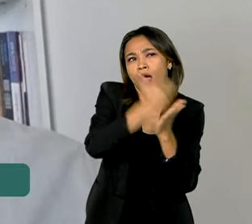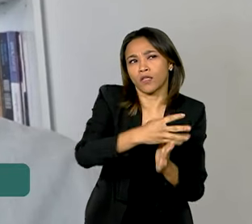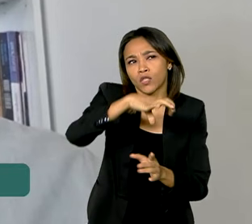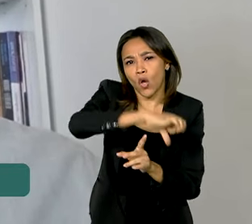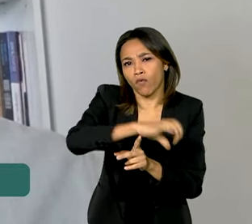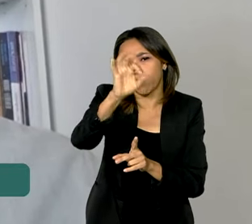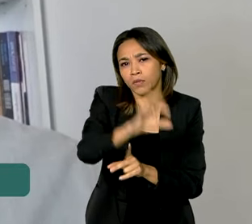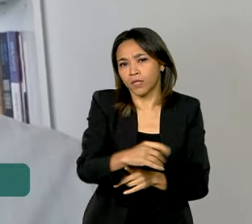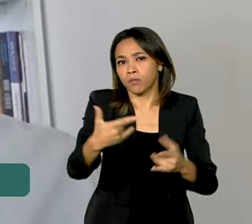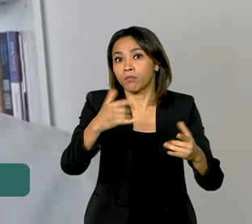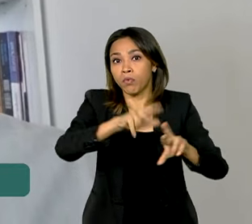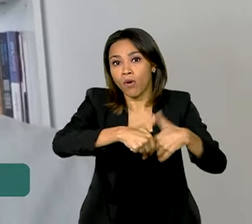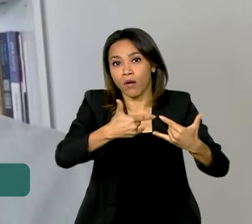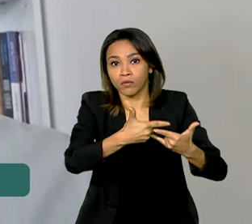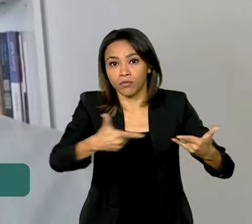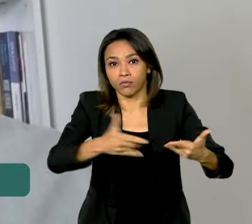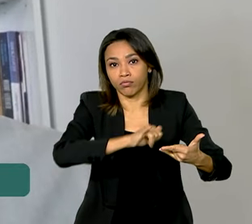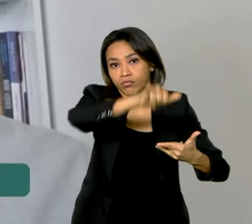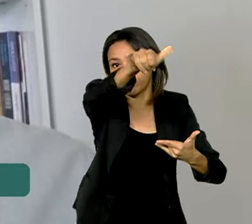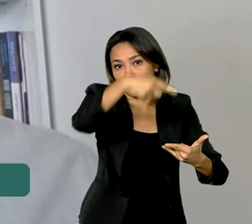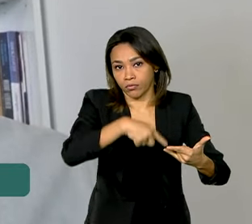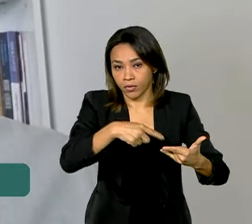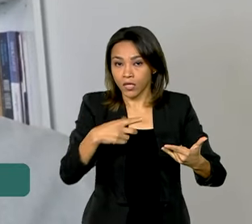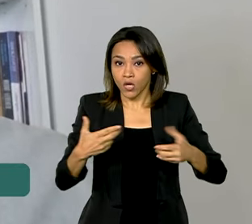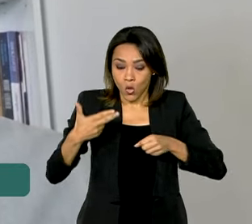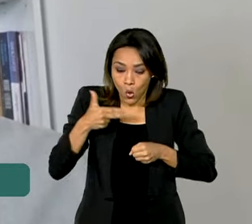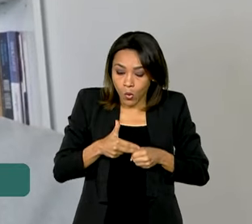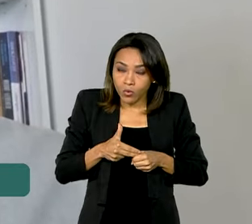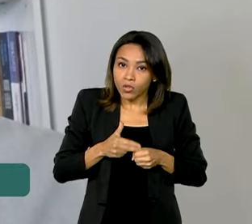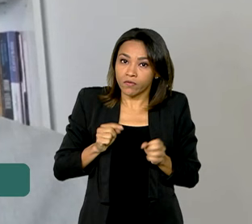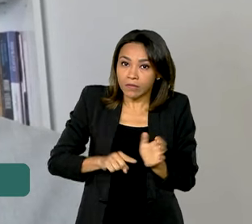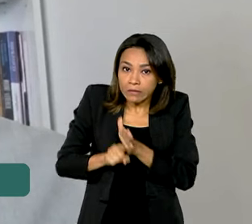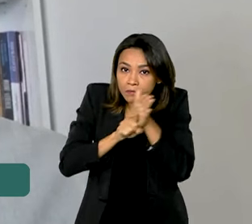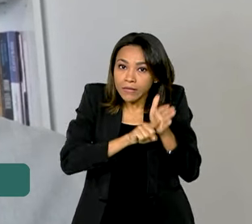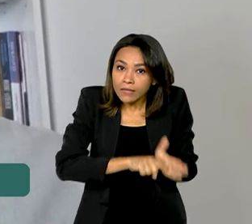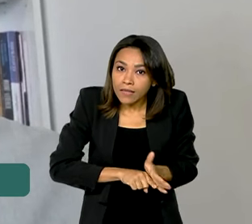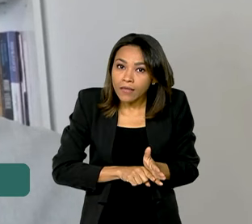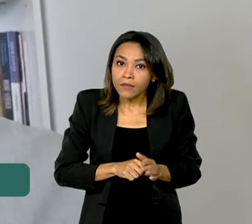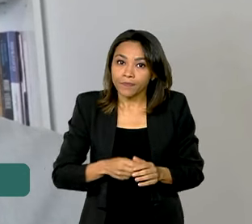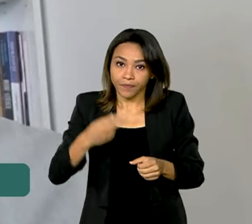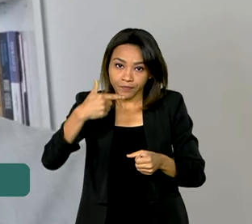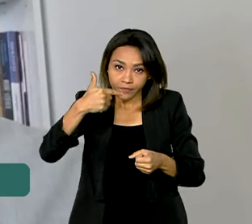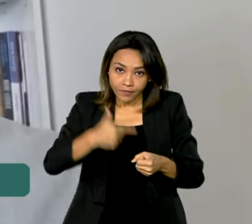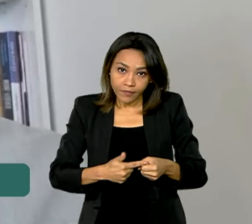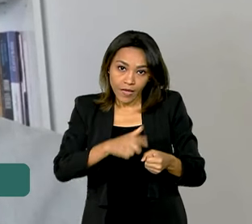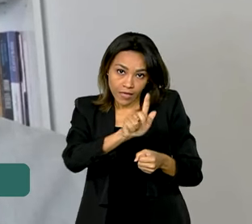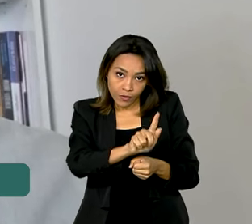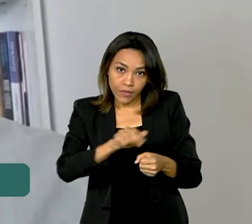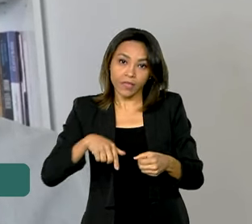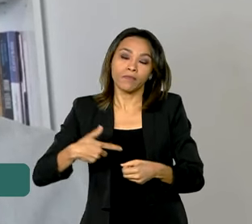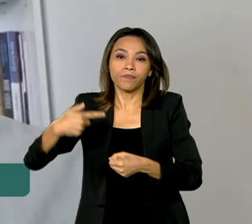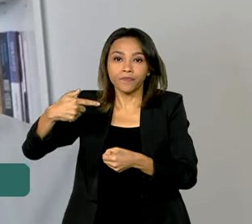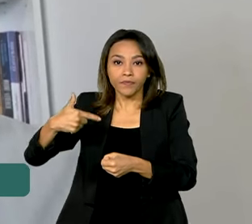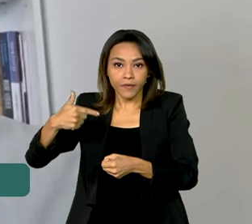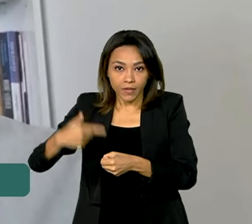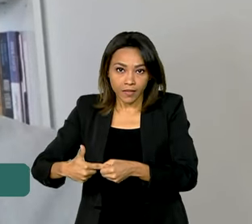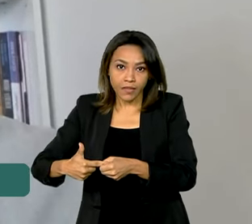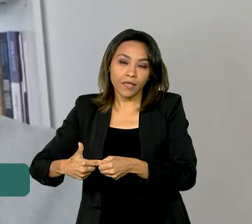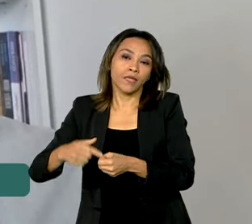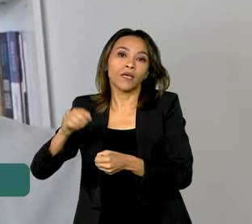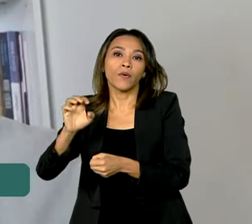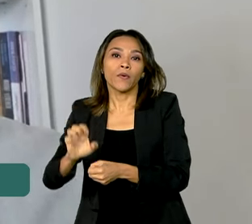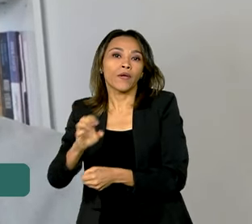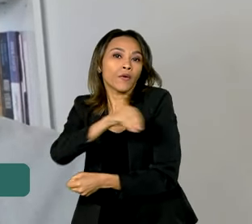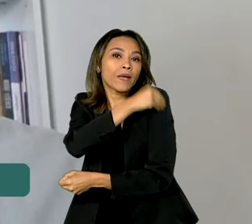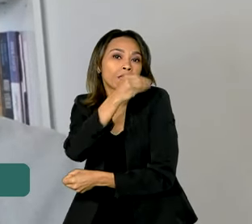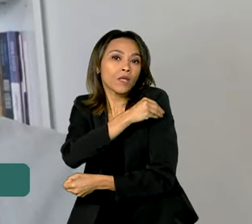passagens aéreas. Entre os combustíveis pesquisados, gasolina e etanol registraram alta, enquanto